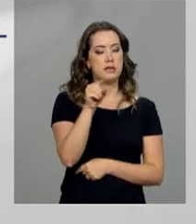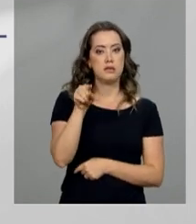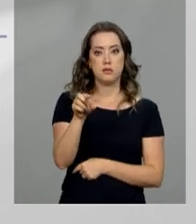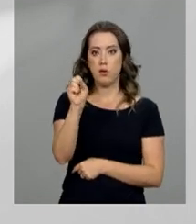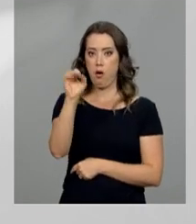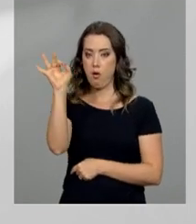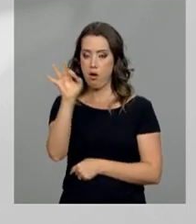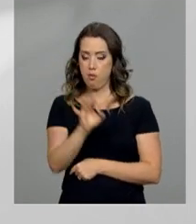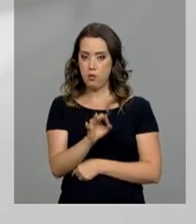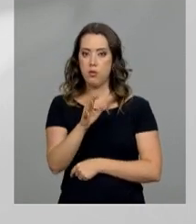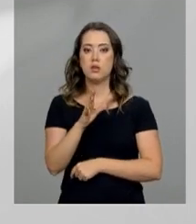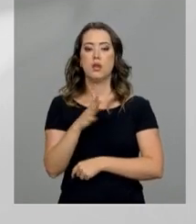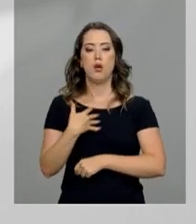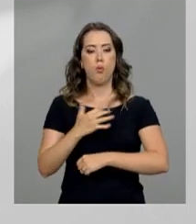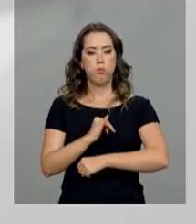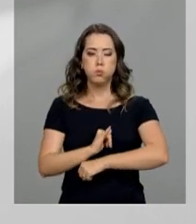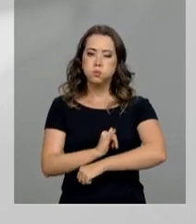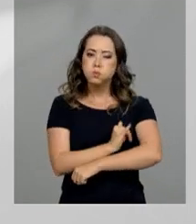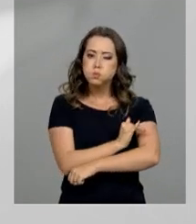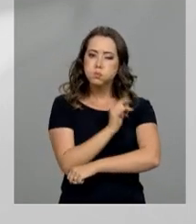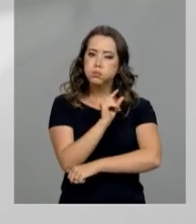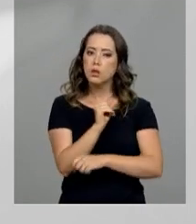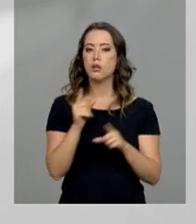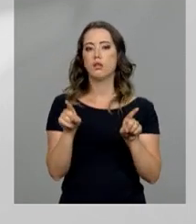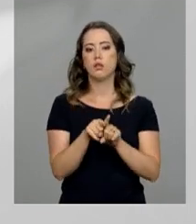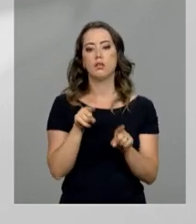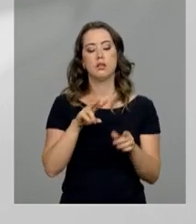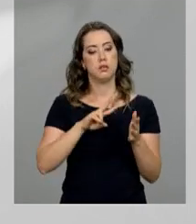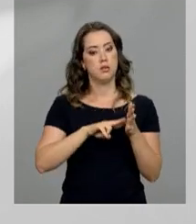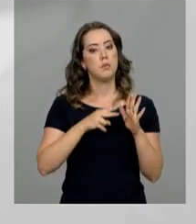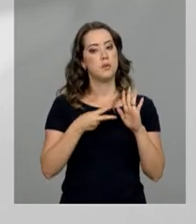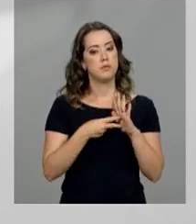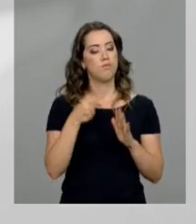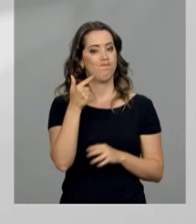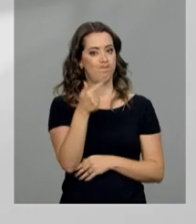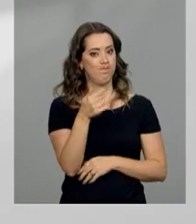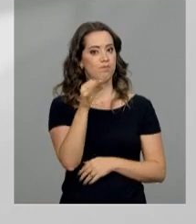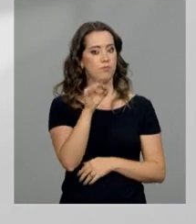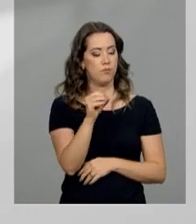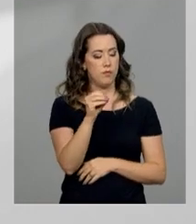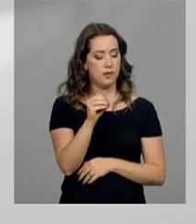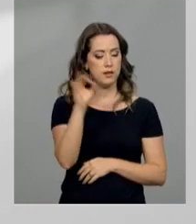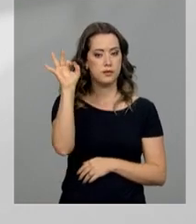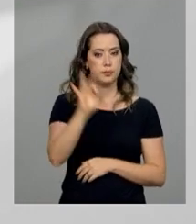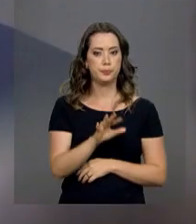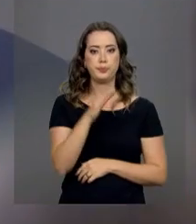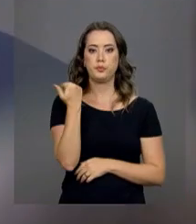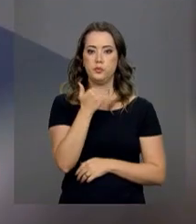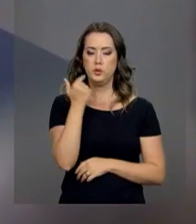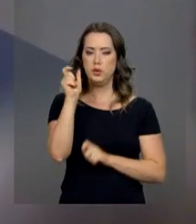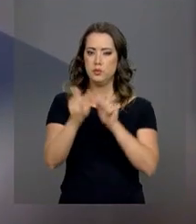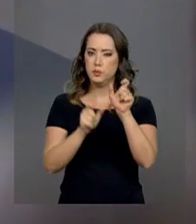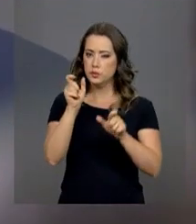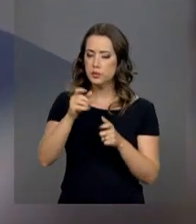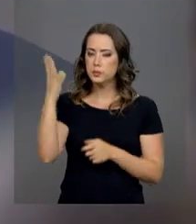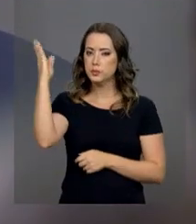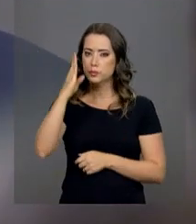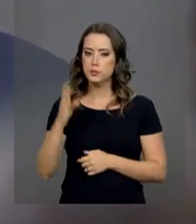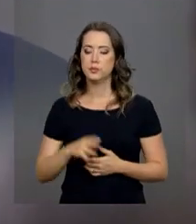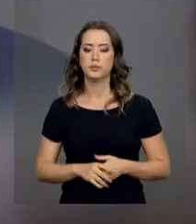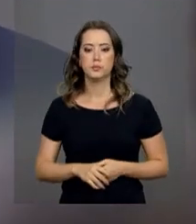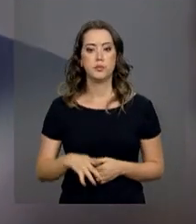peso. E também são responsáveis por 70% das mortes no país. Saúde é uma